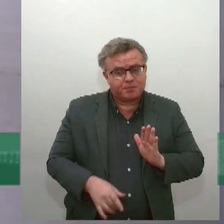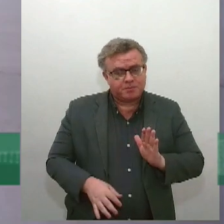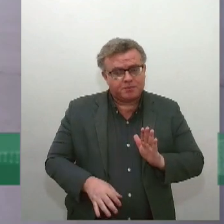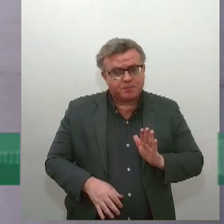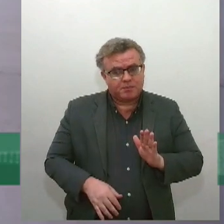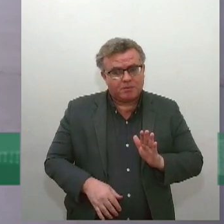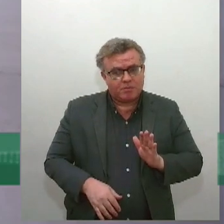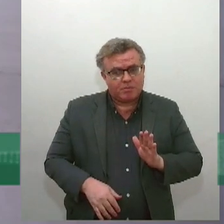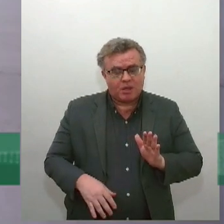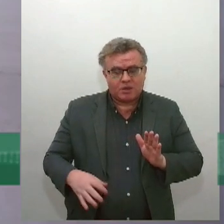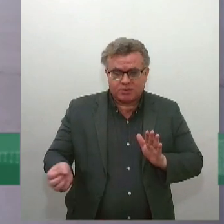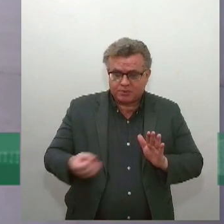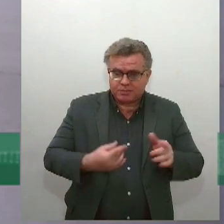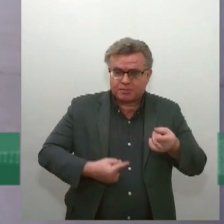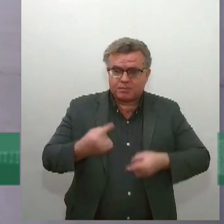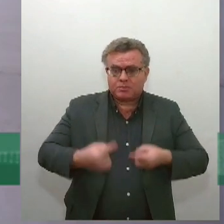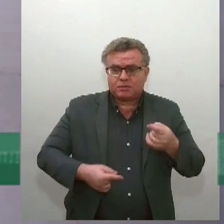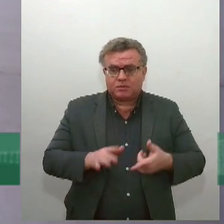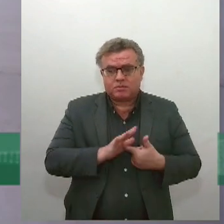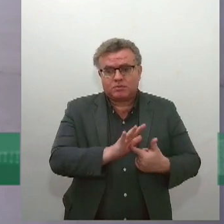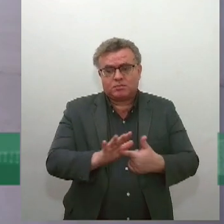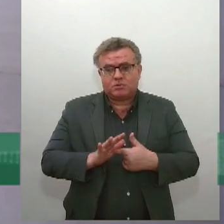e, evidentemente, é como se você desse um reset